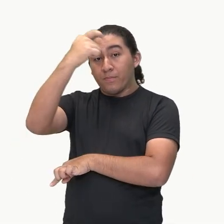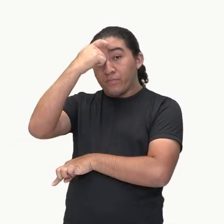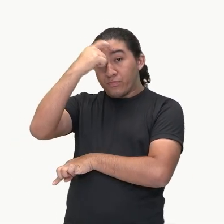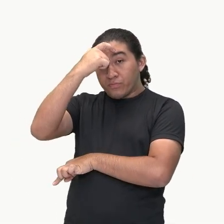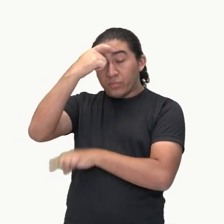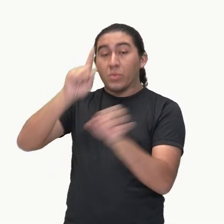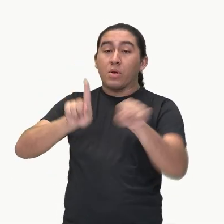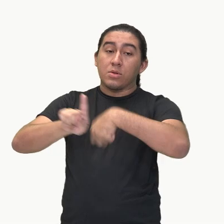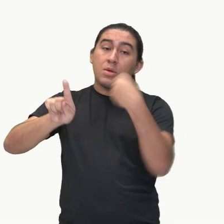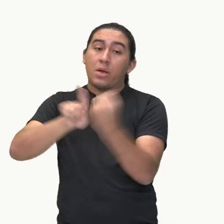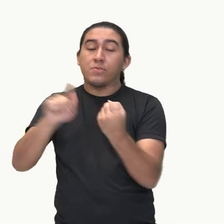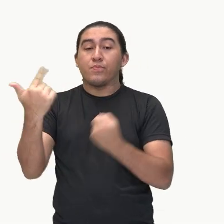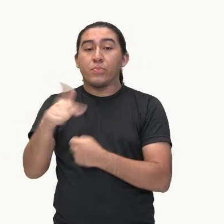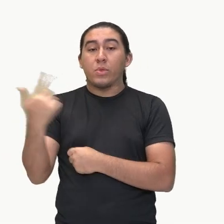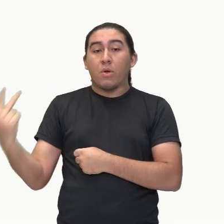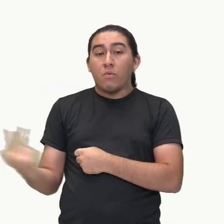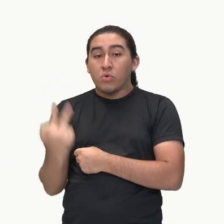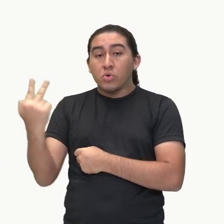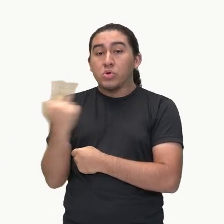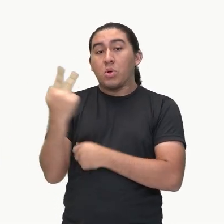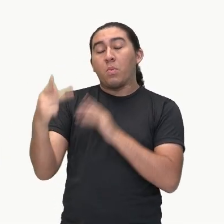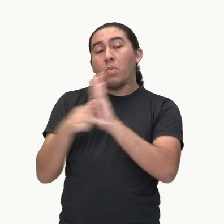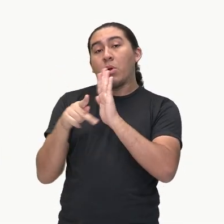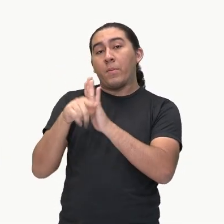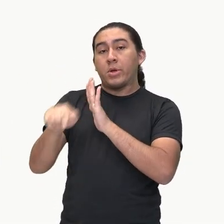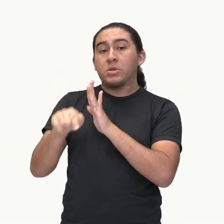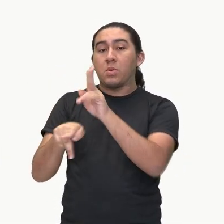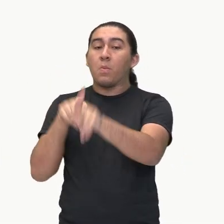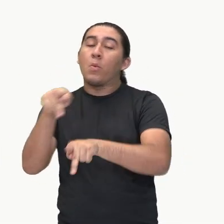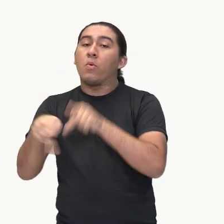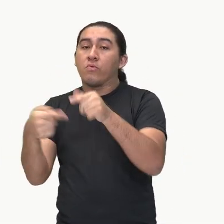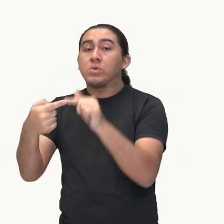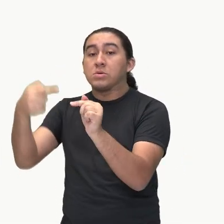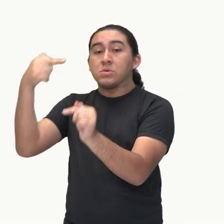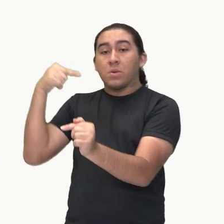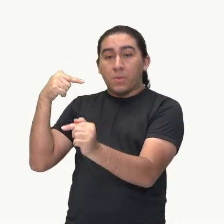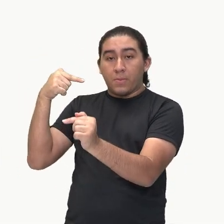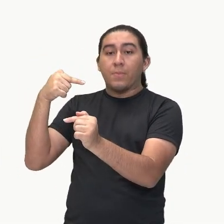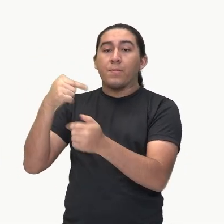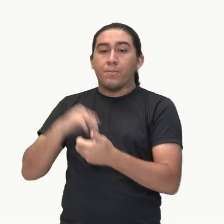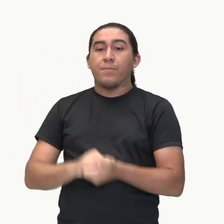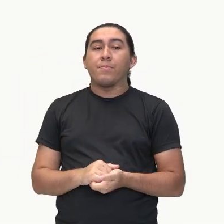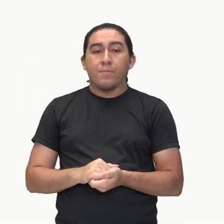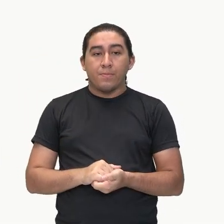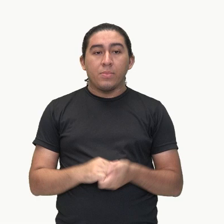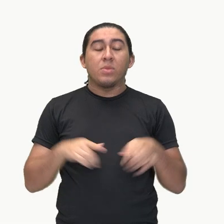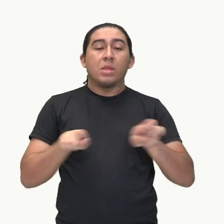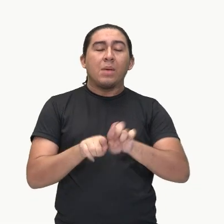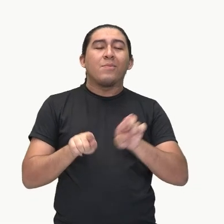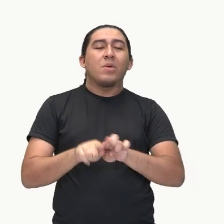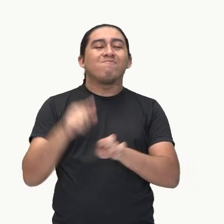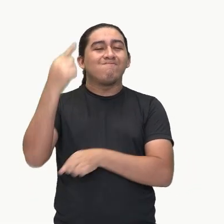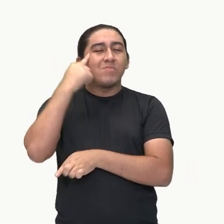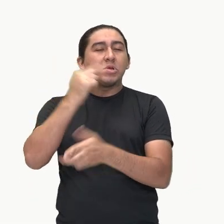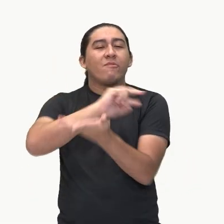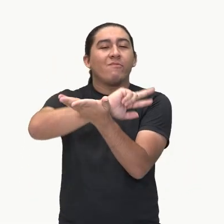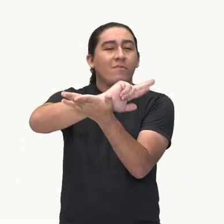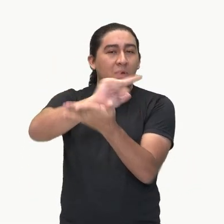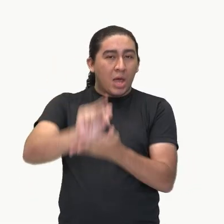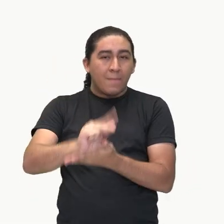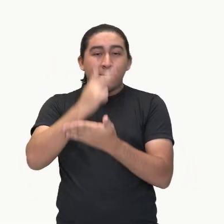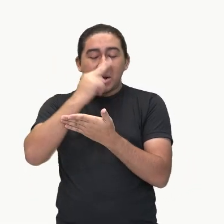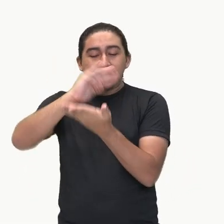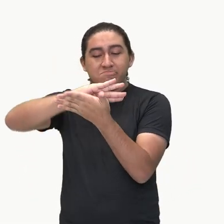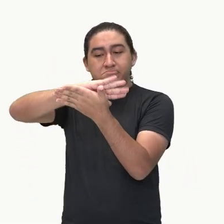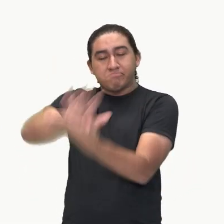a sociedade não valoriza devidamente as populações ancestrais e, diversas vezes, segrega